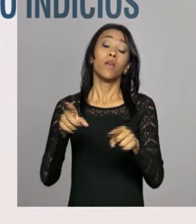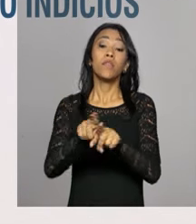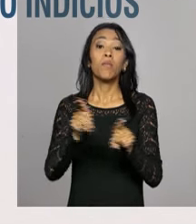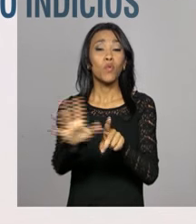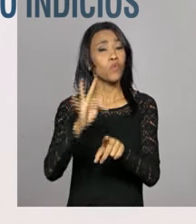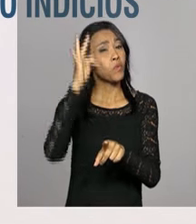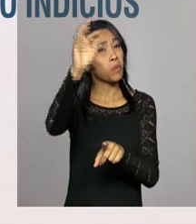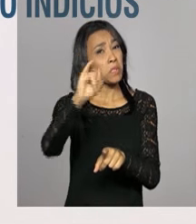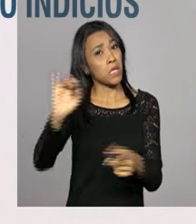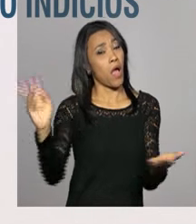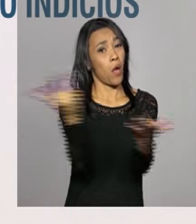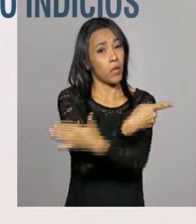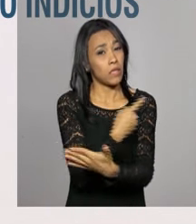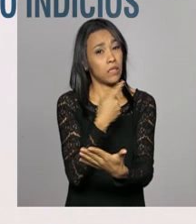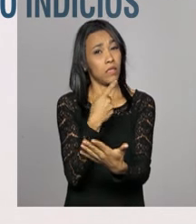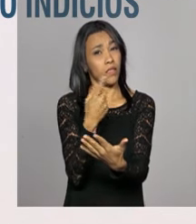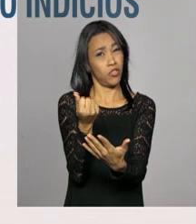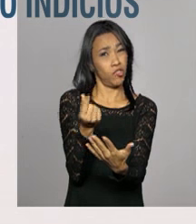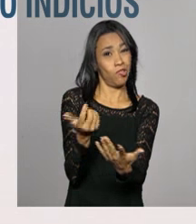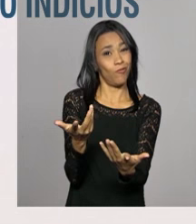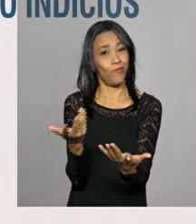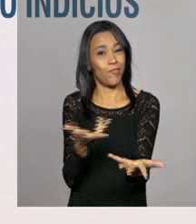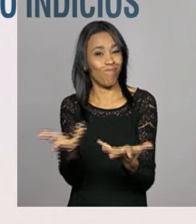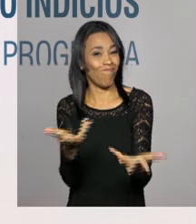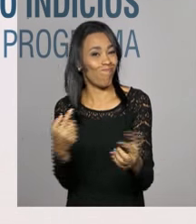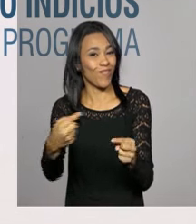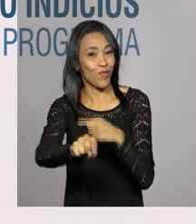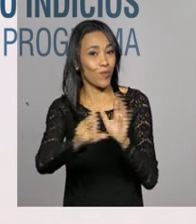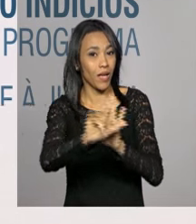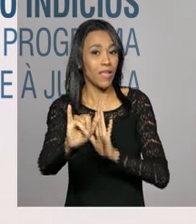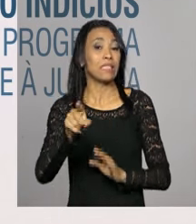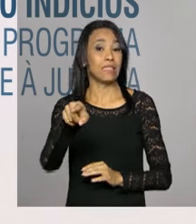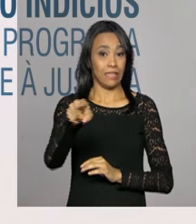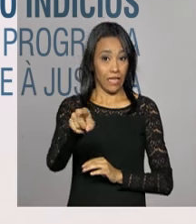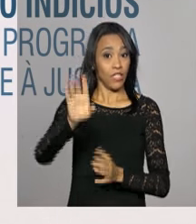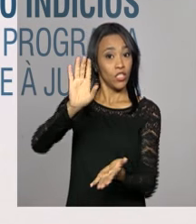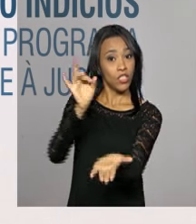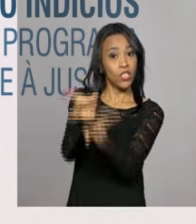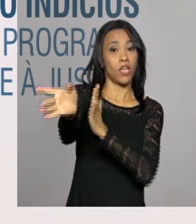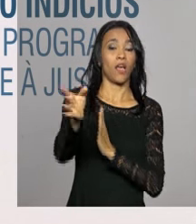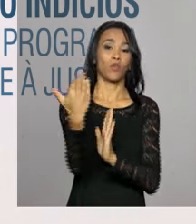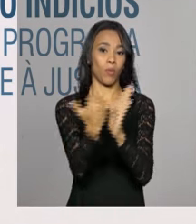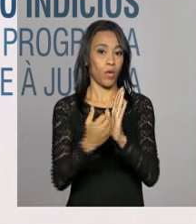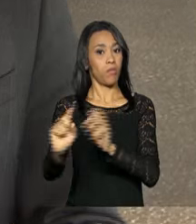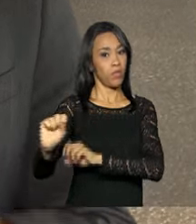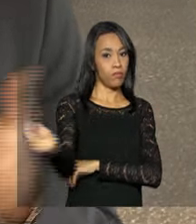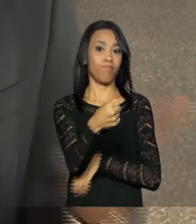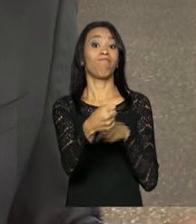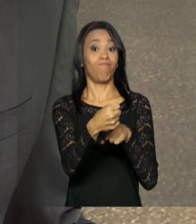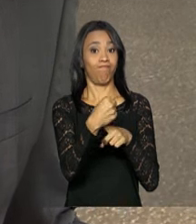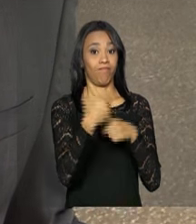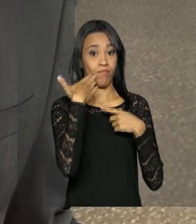caso surjam indícios de origem ilegal dos recursos, o contribuinte seja retirado do programa e responda à justiça.